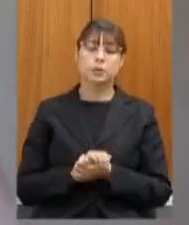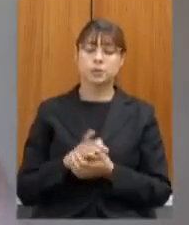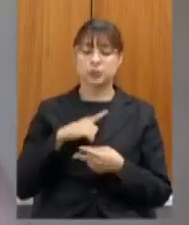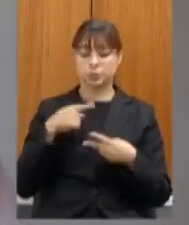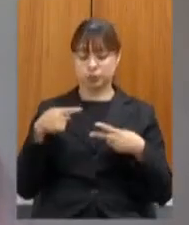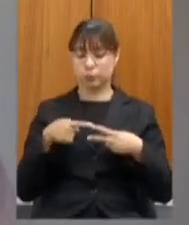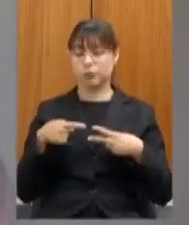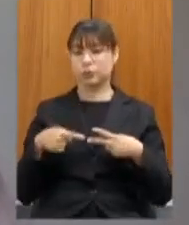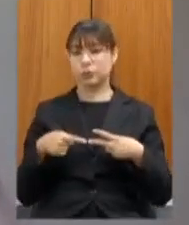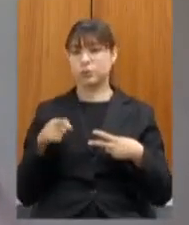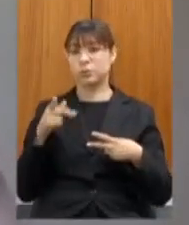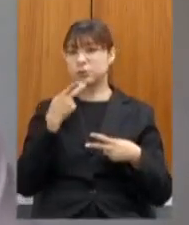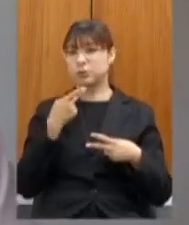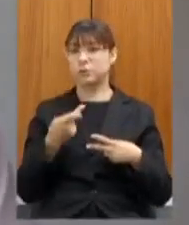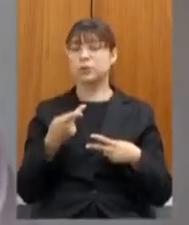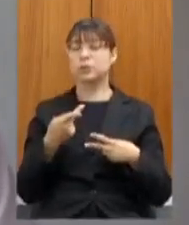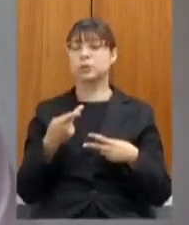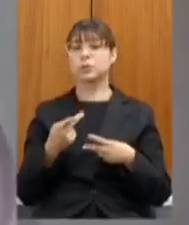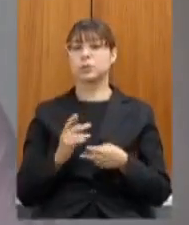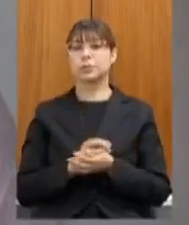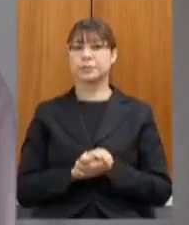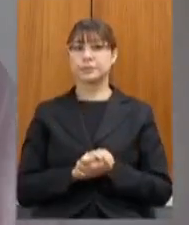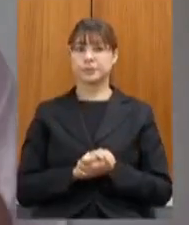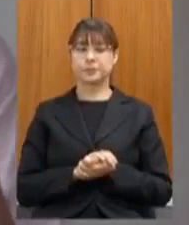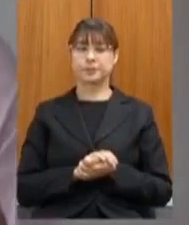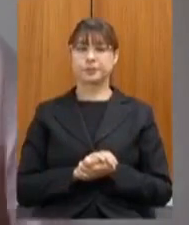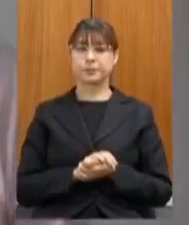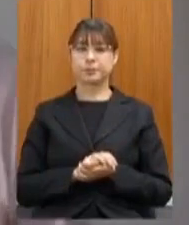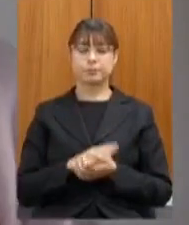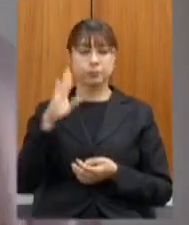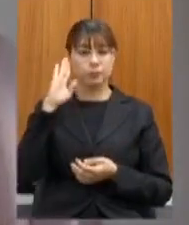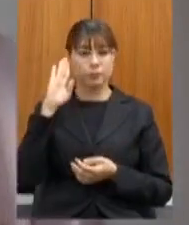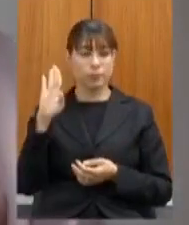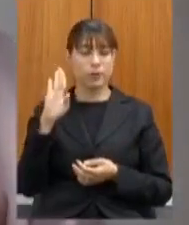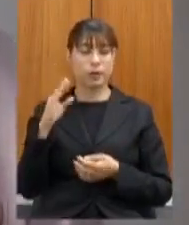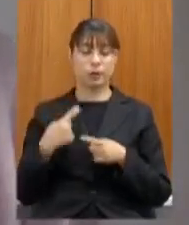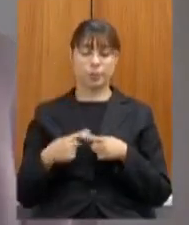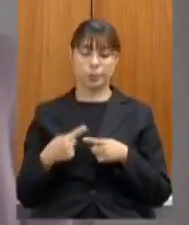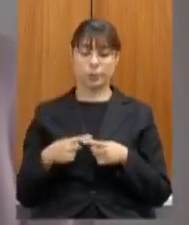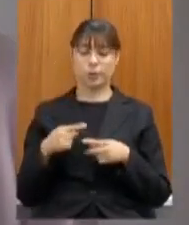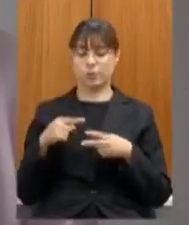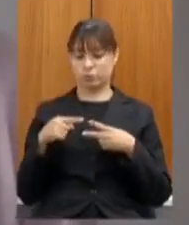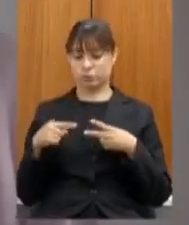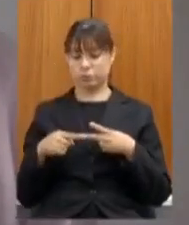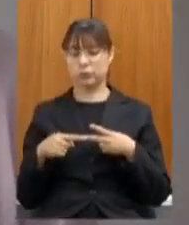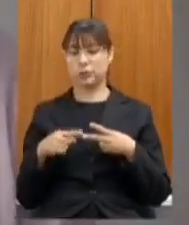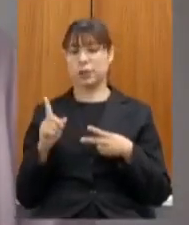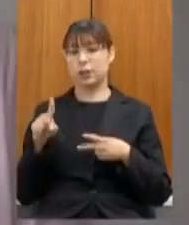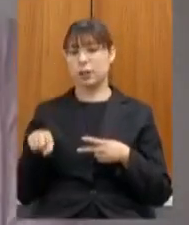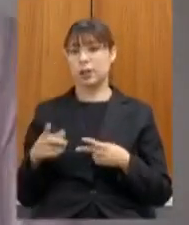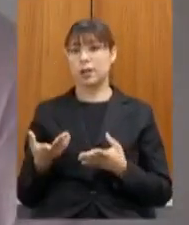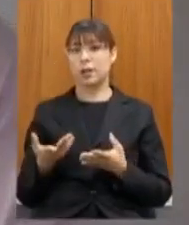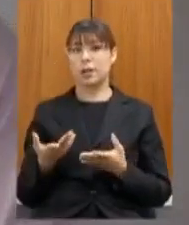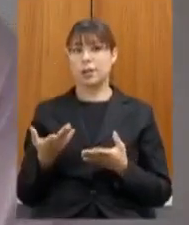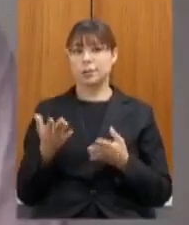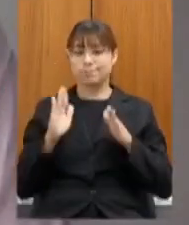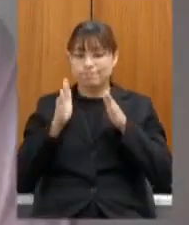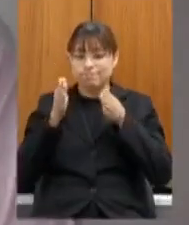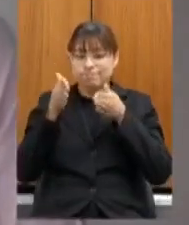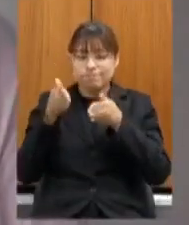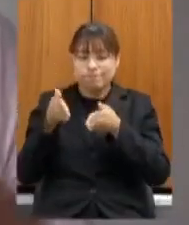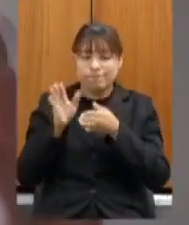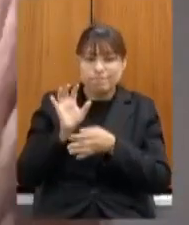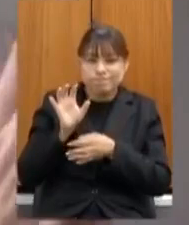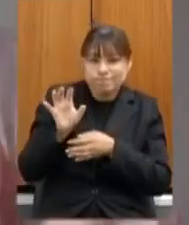pontos específicos deputado são pontos justamente pelo fato deles serem casos muito específicos